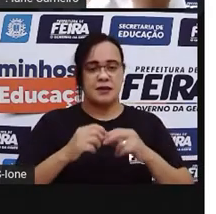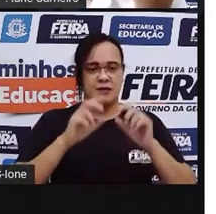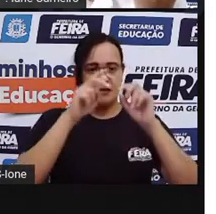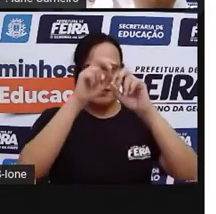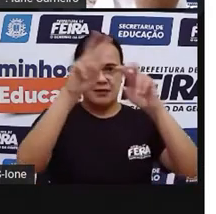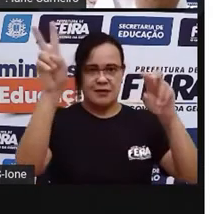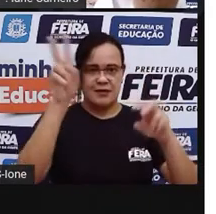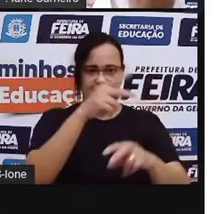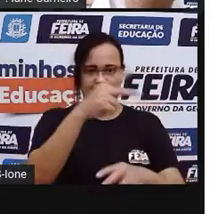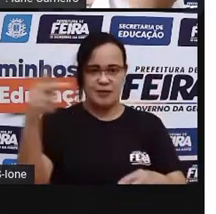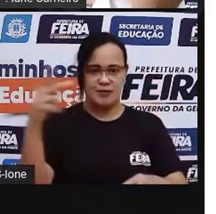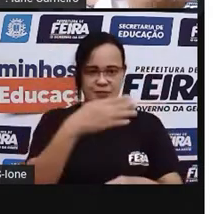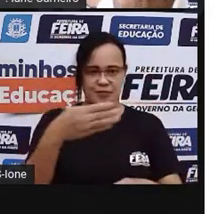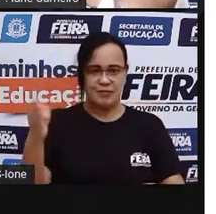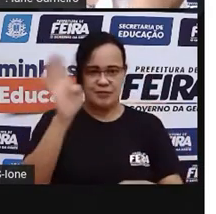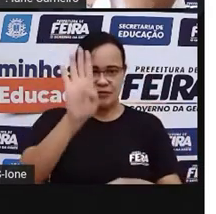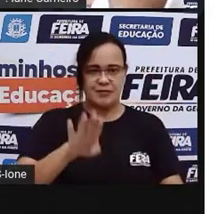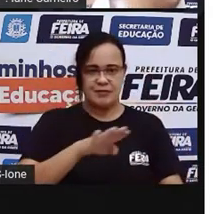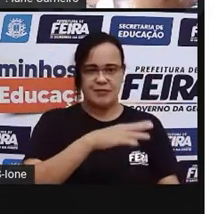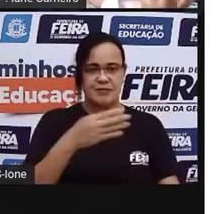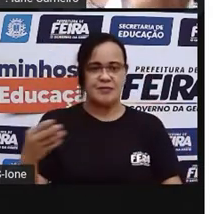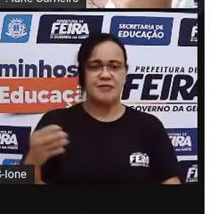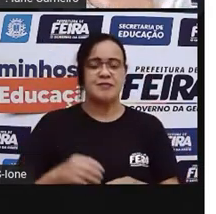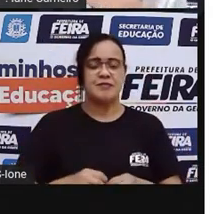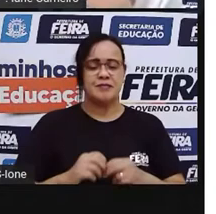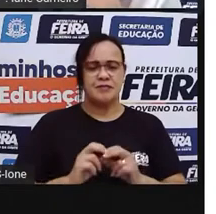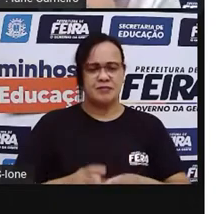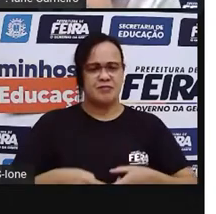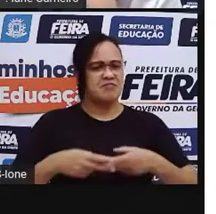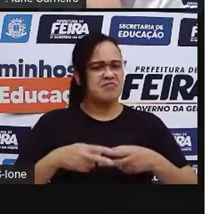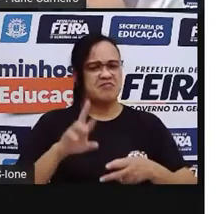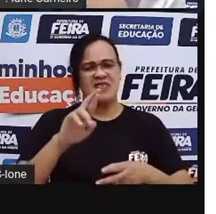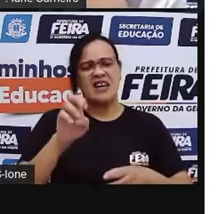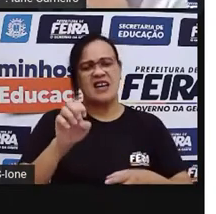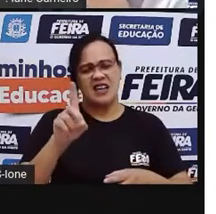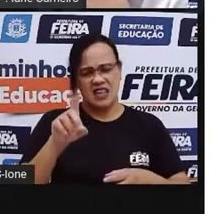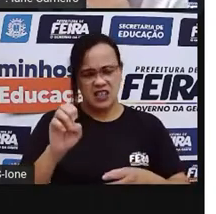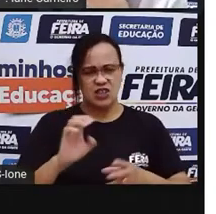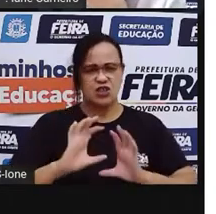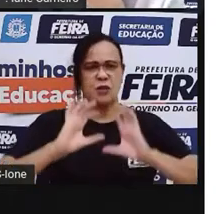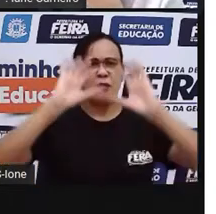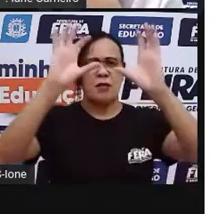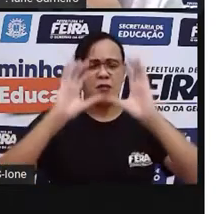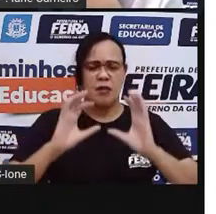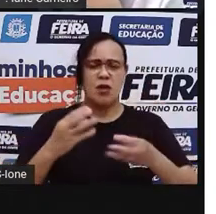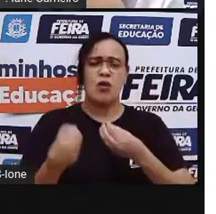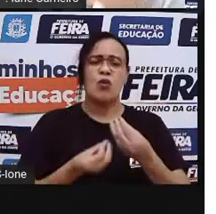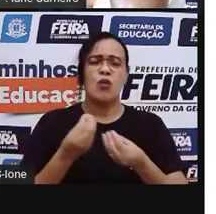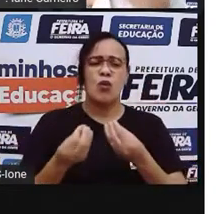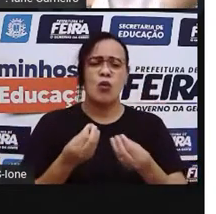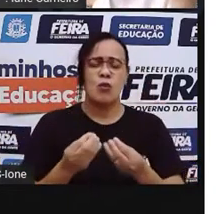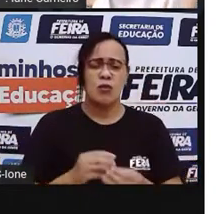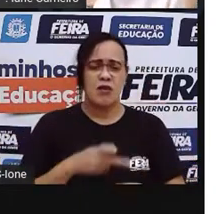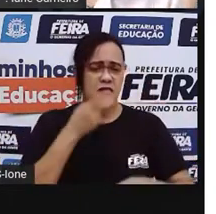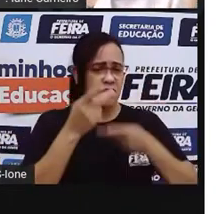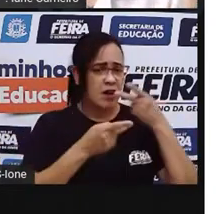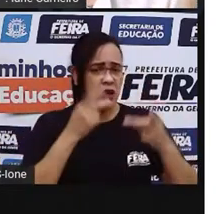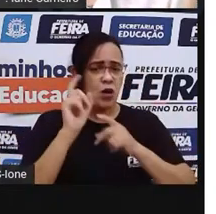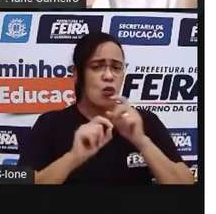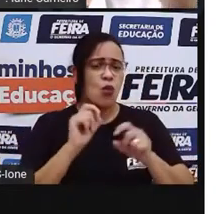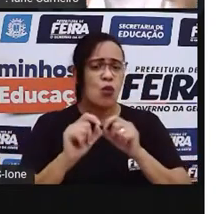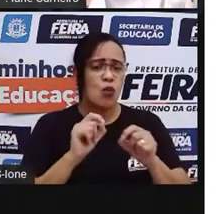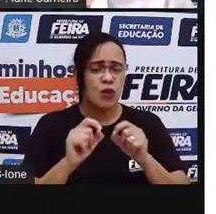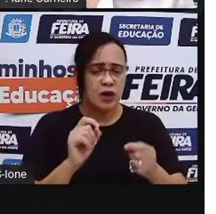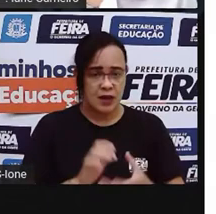será que ele quis dizer com isso? É bola na mão, na parede, no chão e na rede? E o que vocês acham que ele está falando? Por que ele está falando dessa